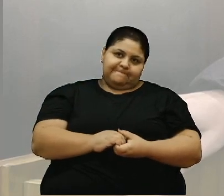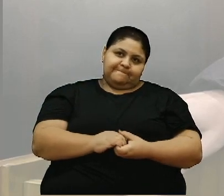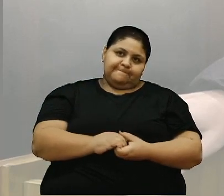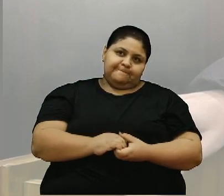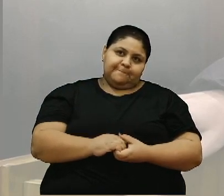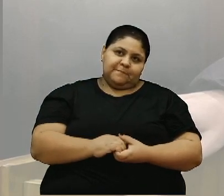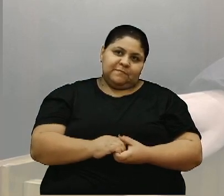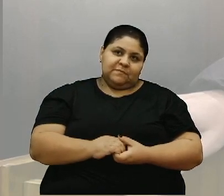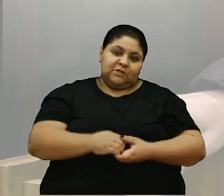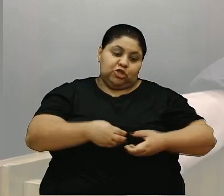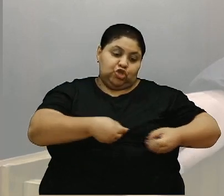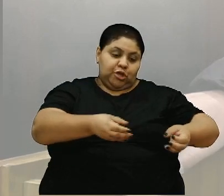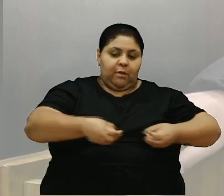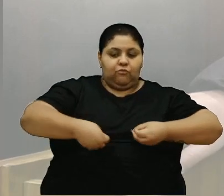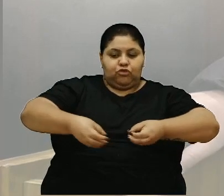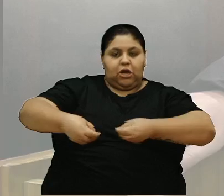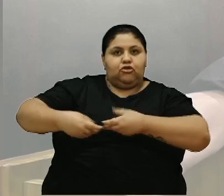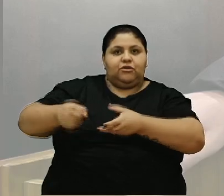despejando dinheiro aqui na cidade.